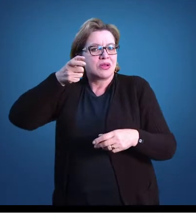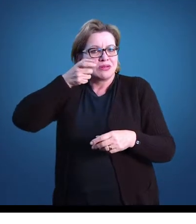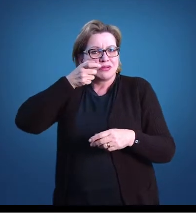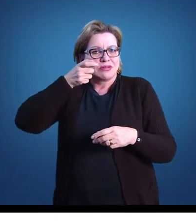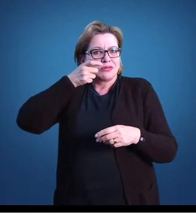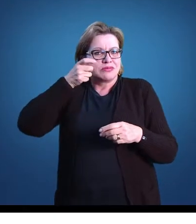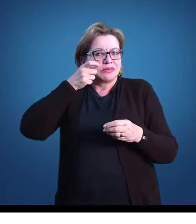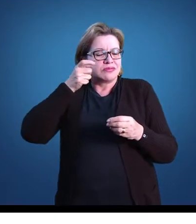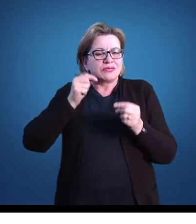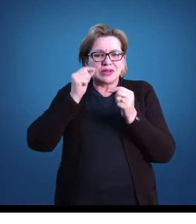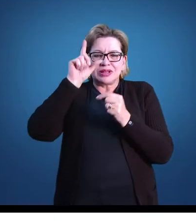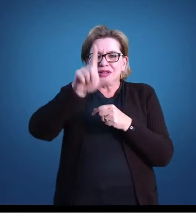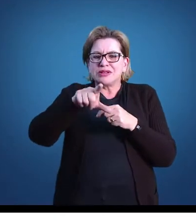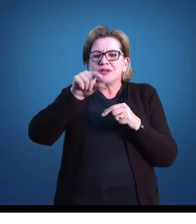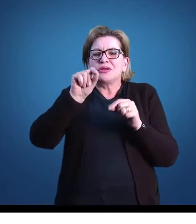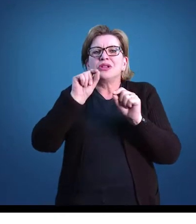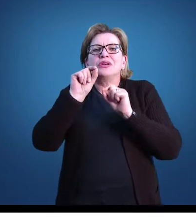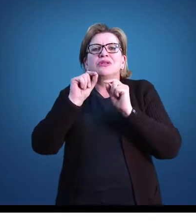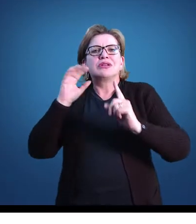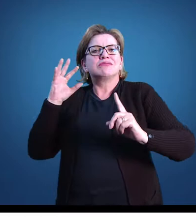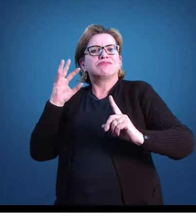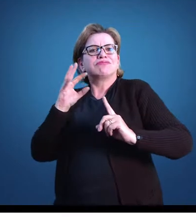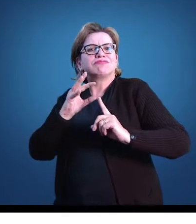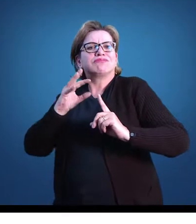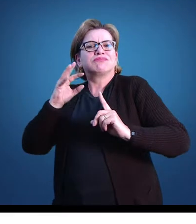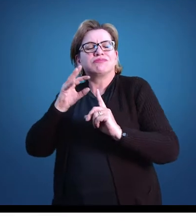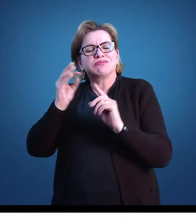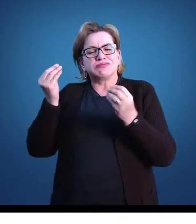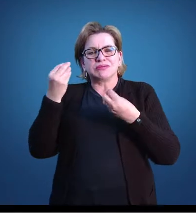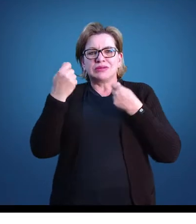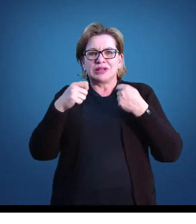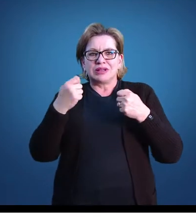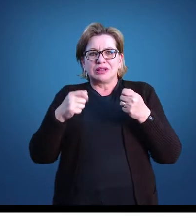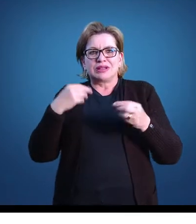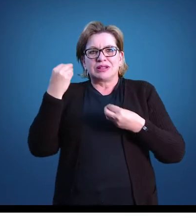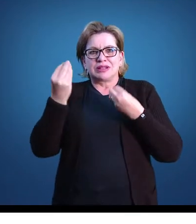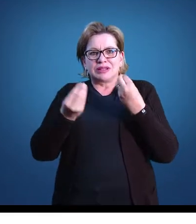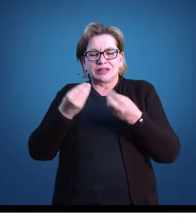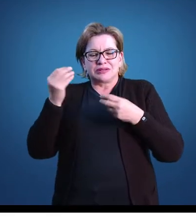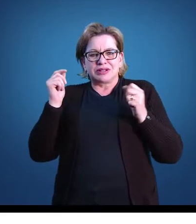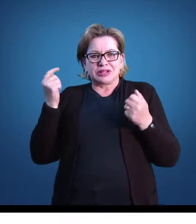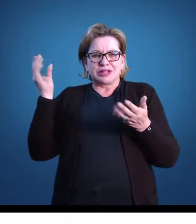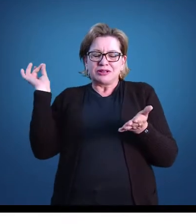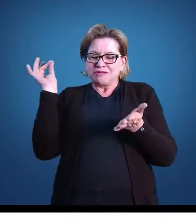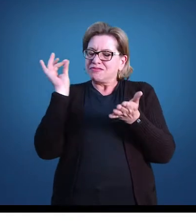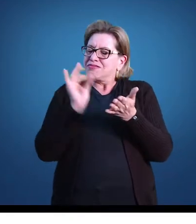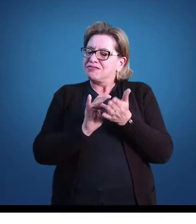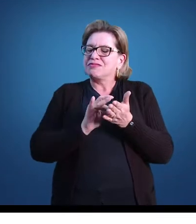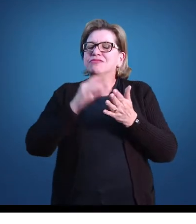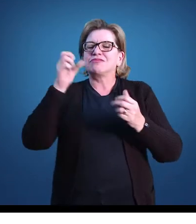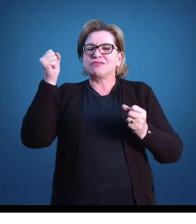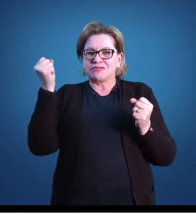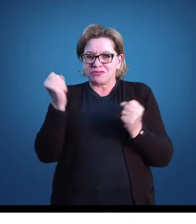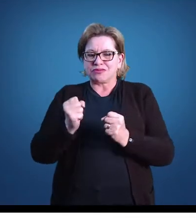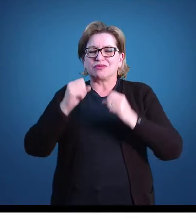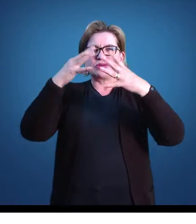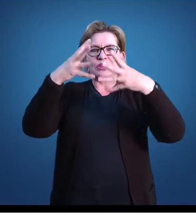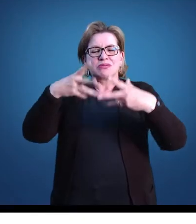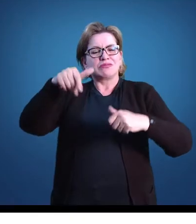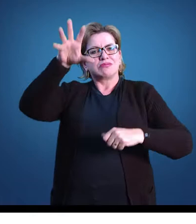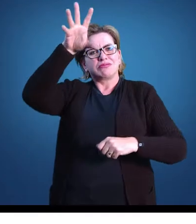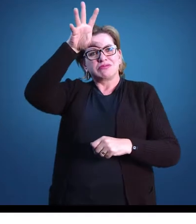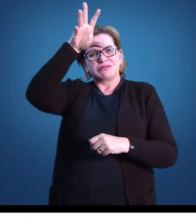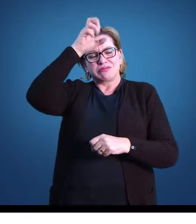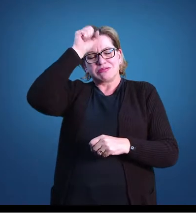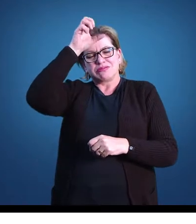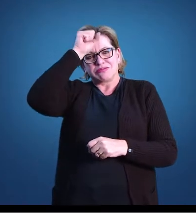e definir as intervenções necessárias para que realmente possam garantir a aprendizagem de todos os alunos.